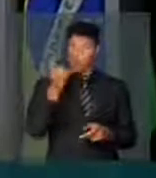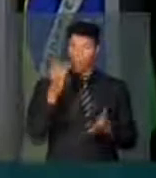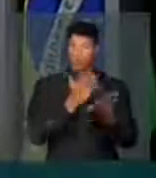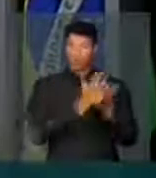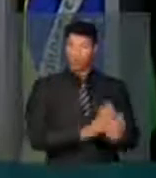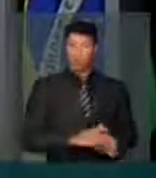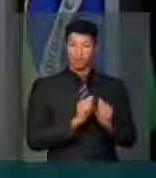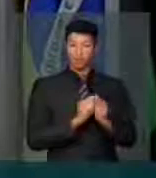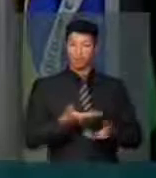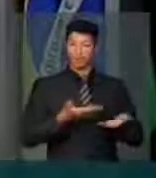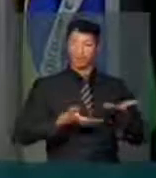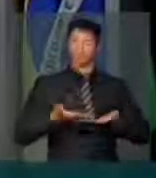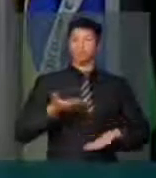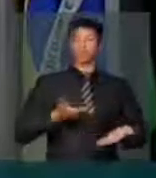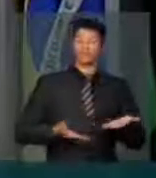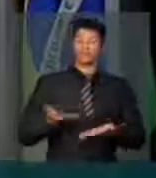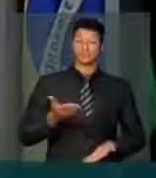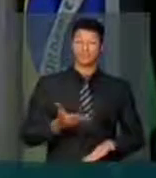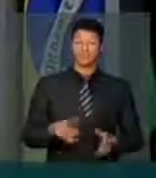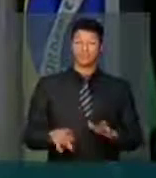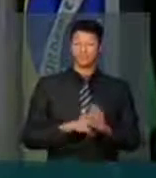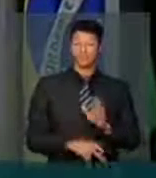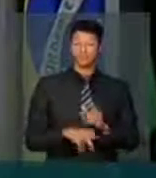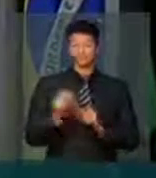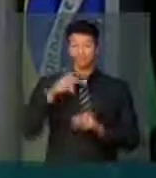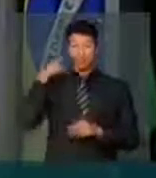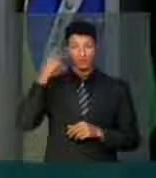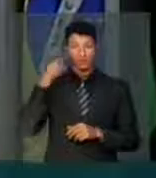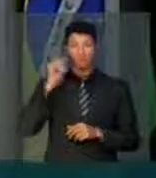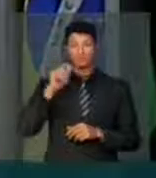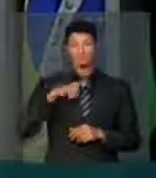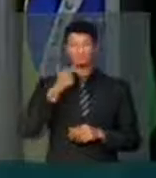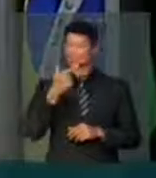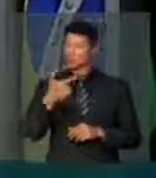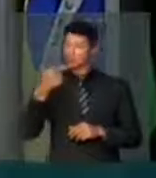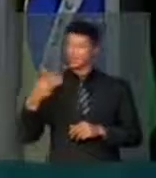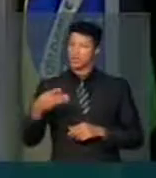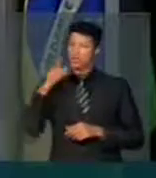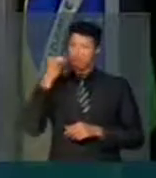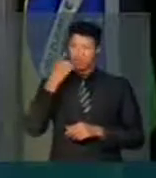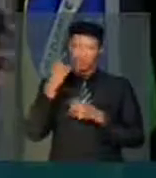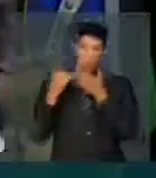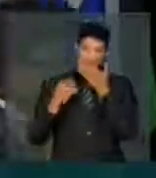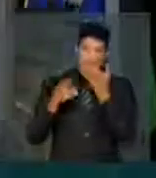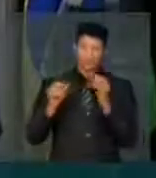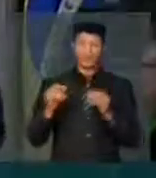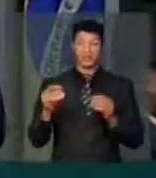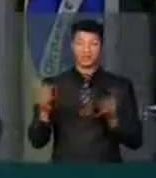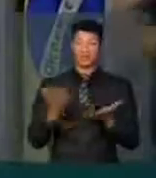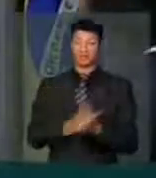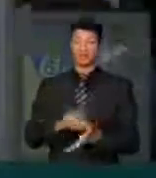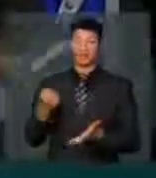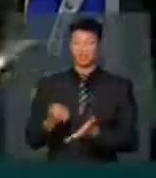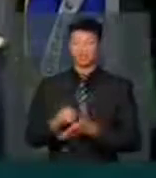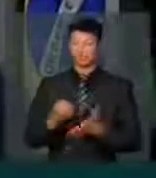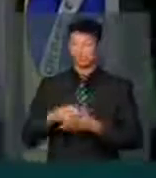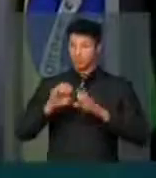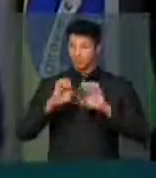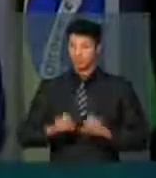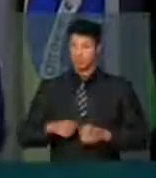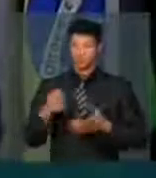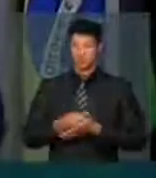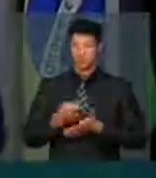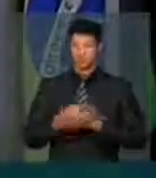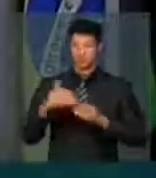acabar com a negociação com aqueles partidos que têm dois, três deputados e que acabam exigindo estrutura para a